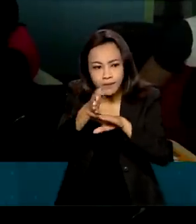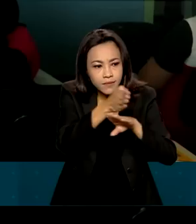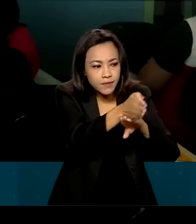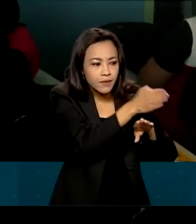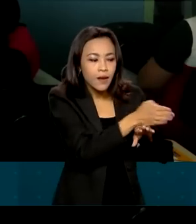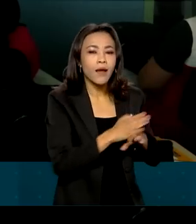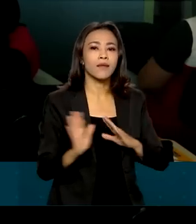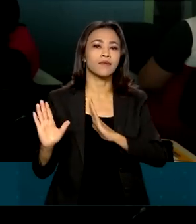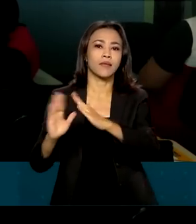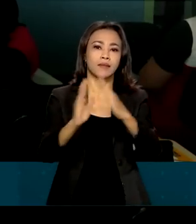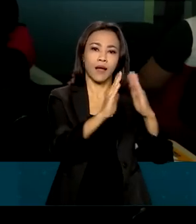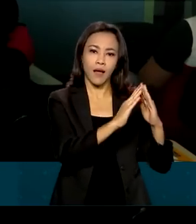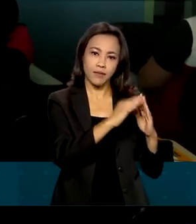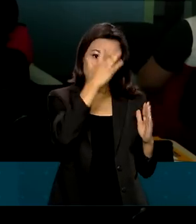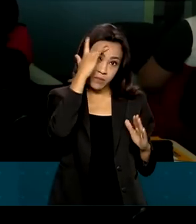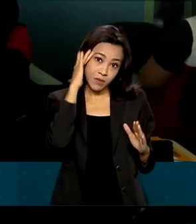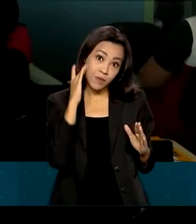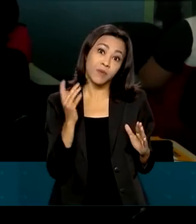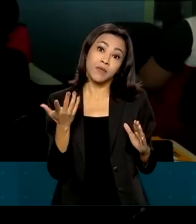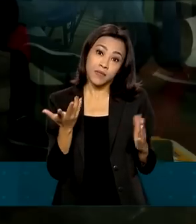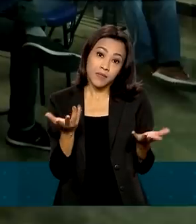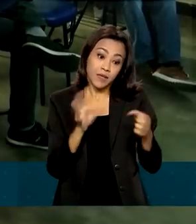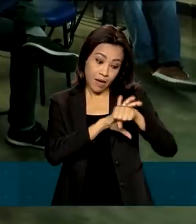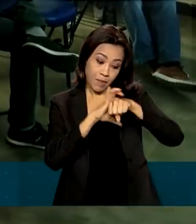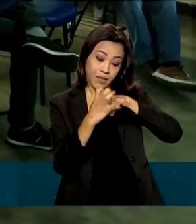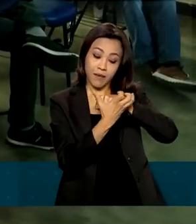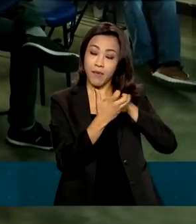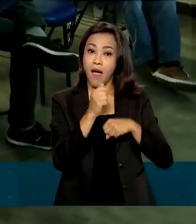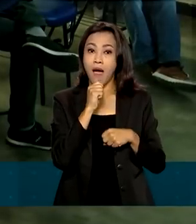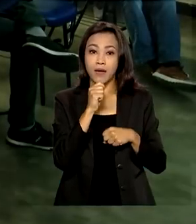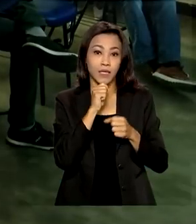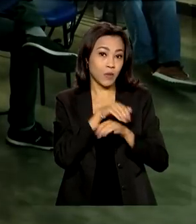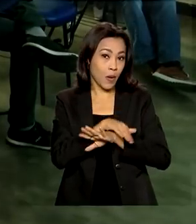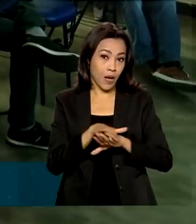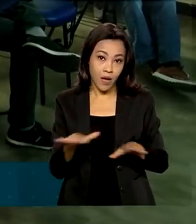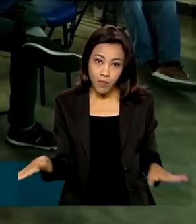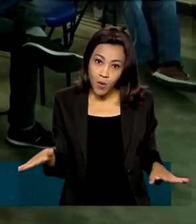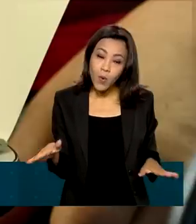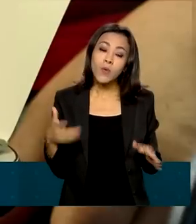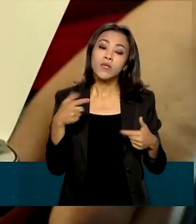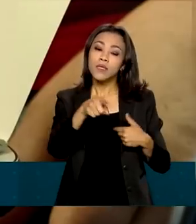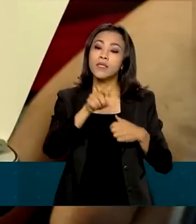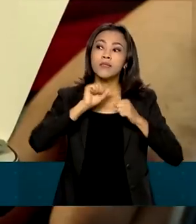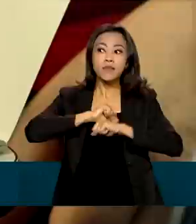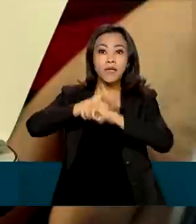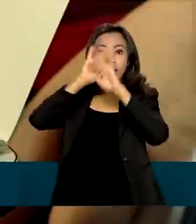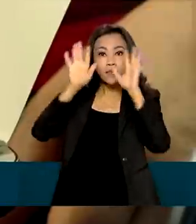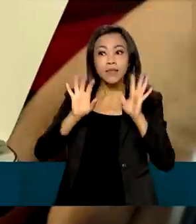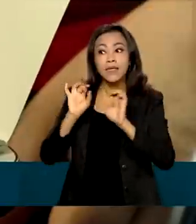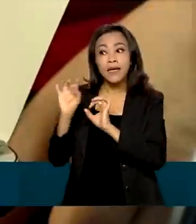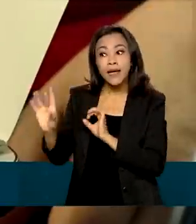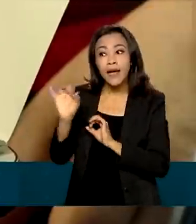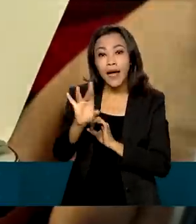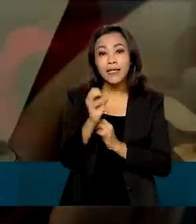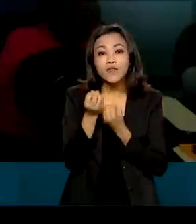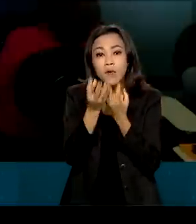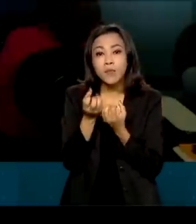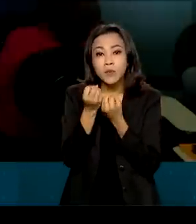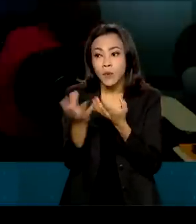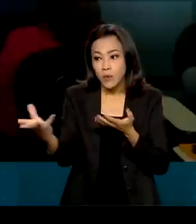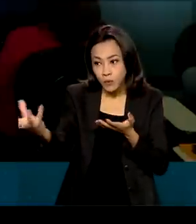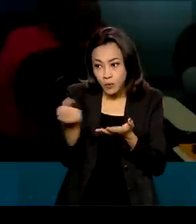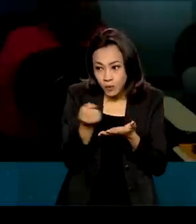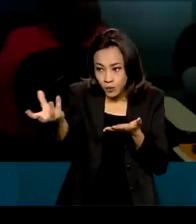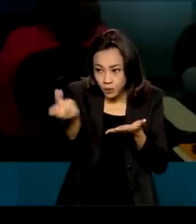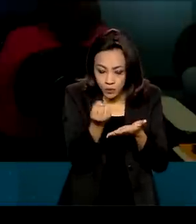pessoas, ainda mais nessa pandemia que ainda não acabou, e principalmente deixar bem claro que cada dado que é informado é